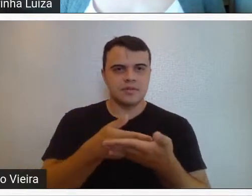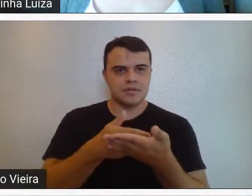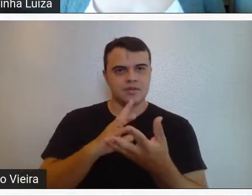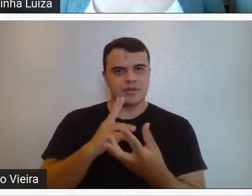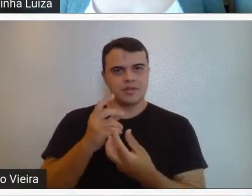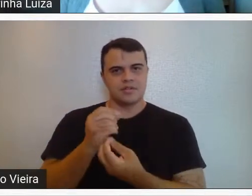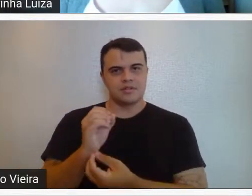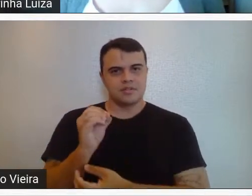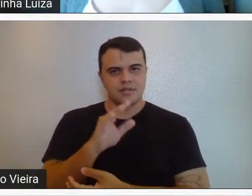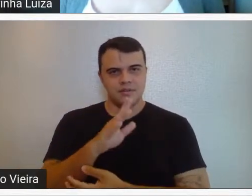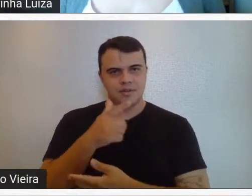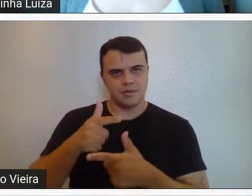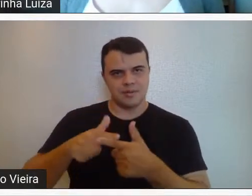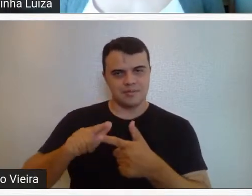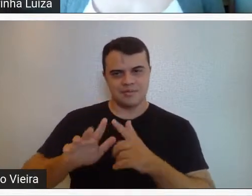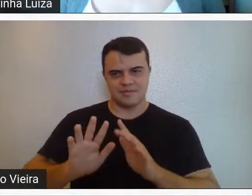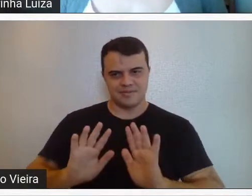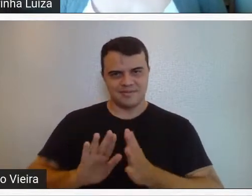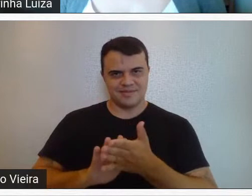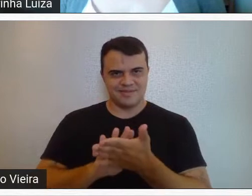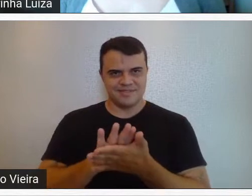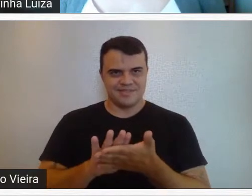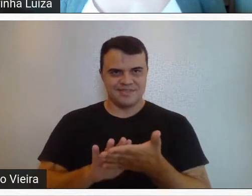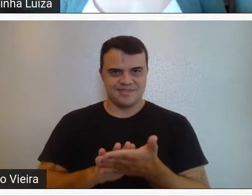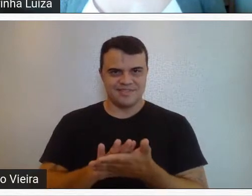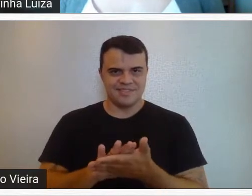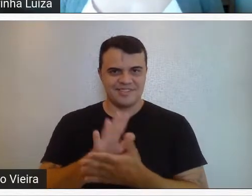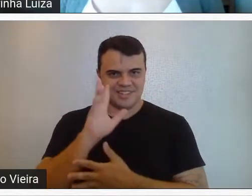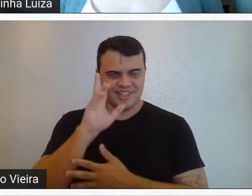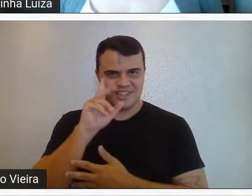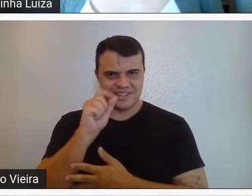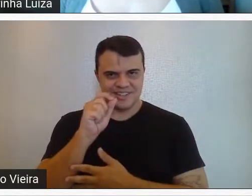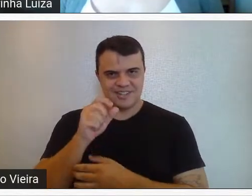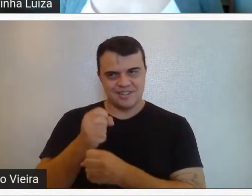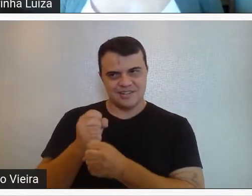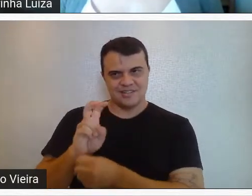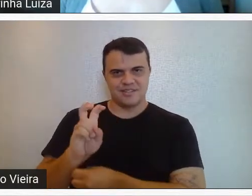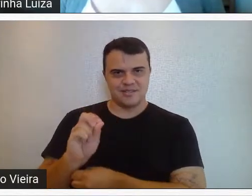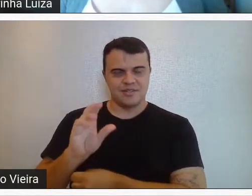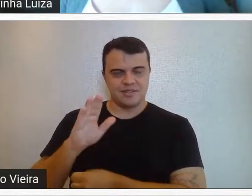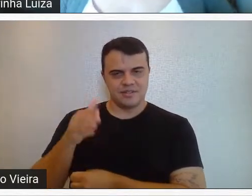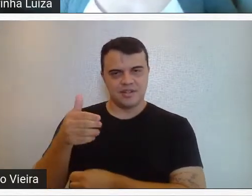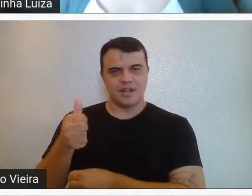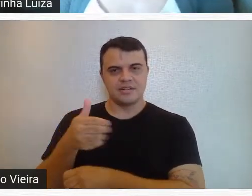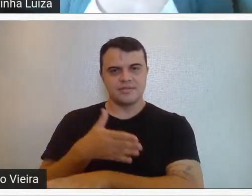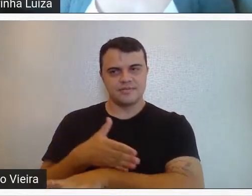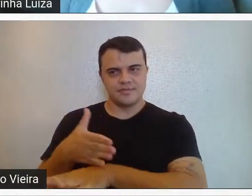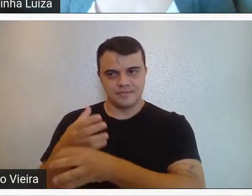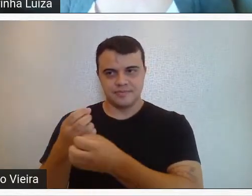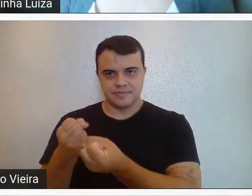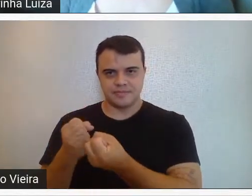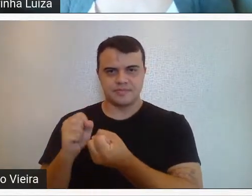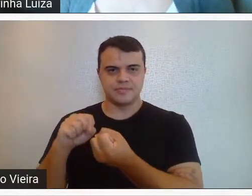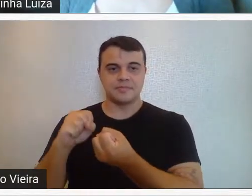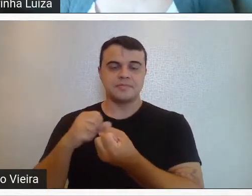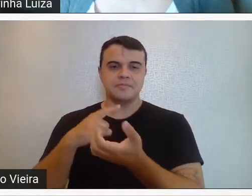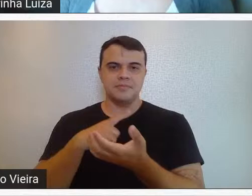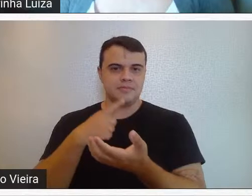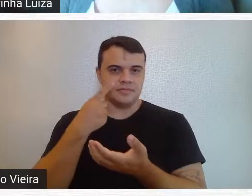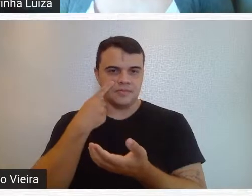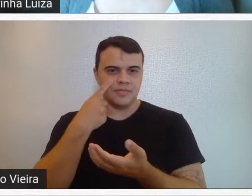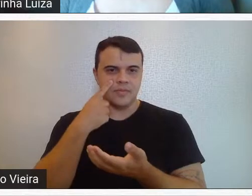não é tão problemático nos anos 50. Então, a gente já vê,